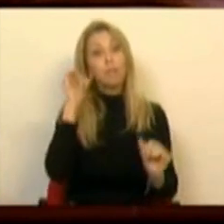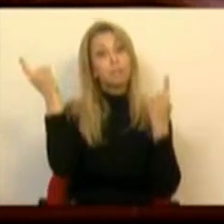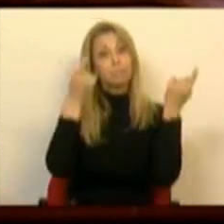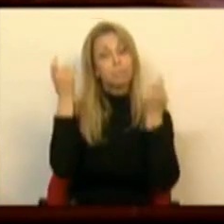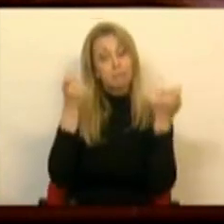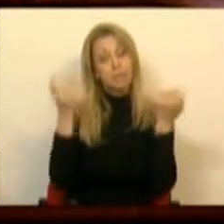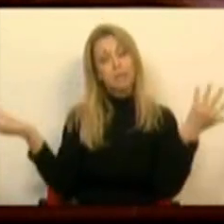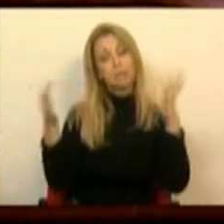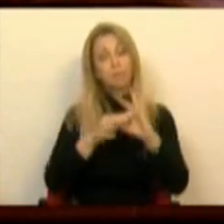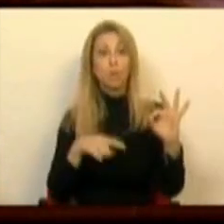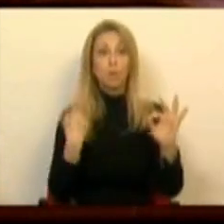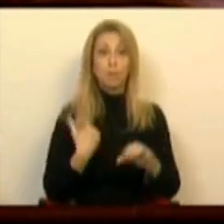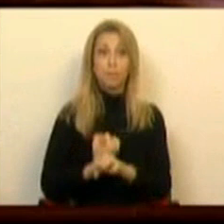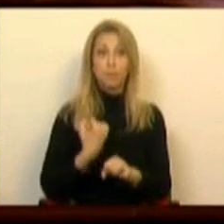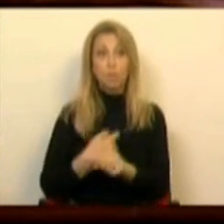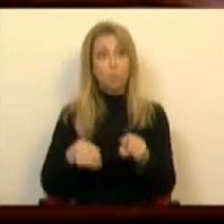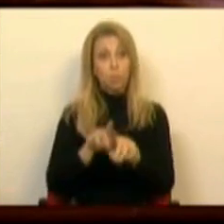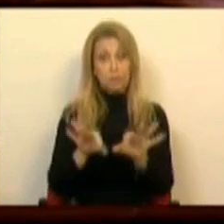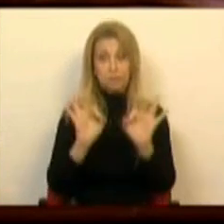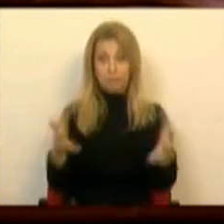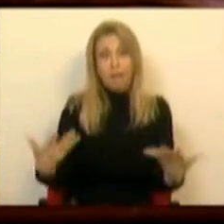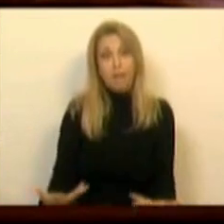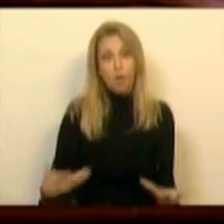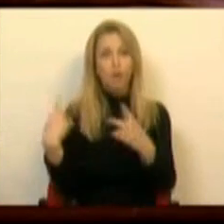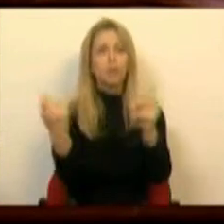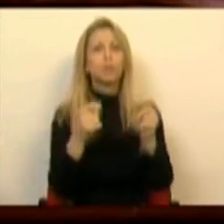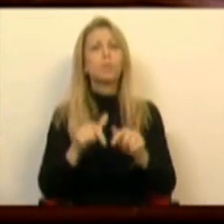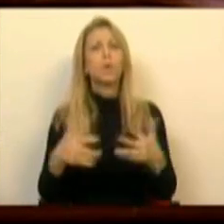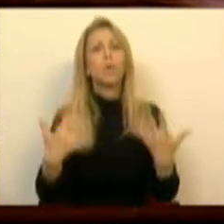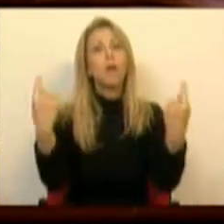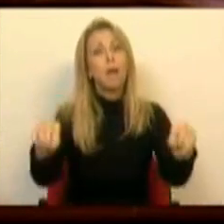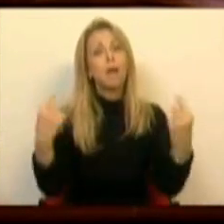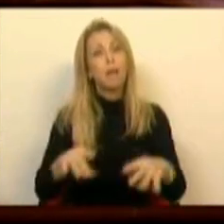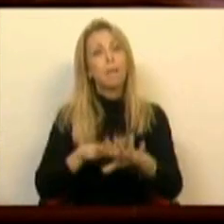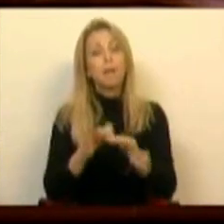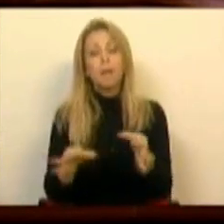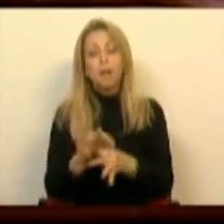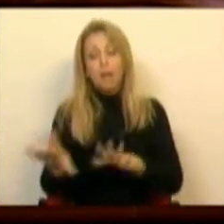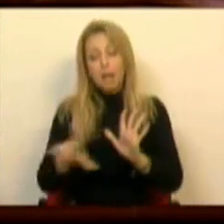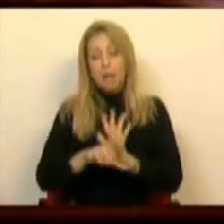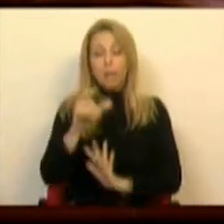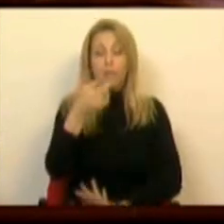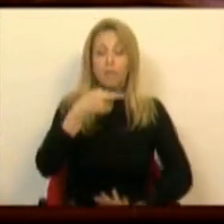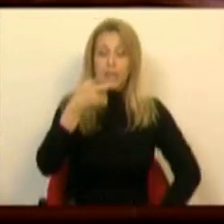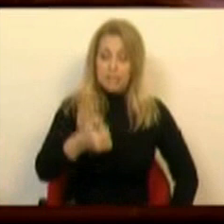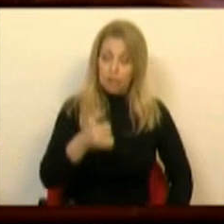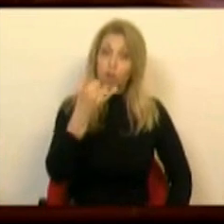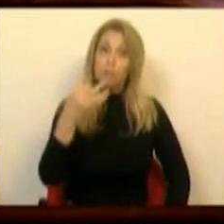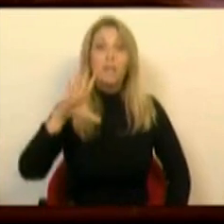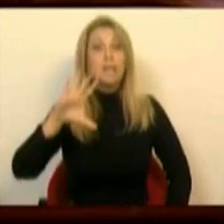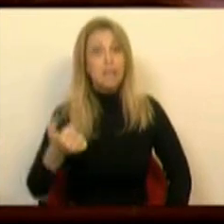nossa ação política, como é agora aqui o caso. A discussão que hoje temos sobre a adaptação da Lei nº de 2015